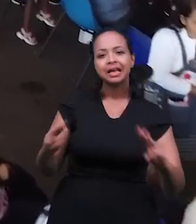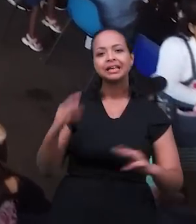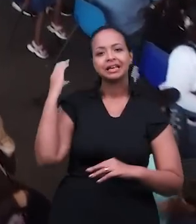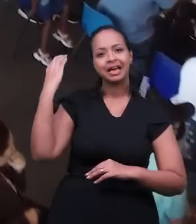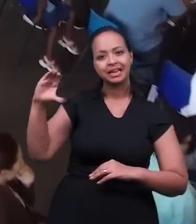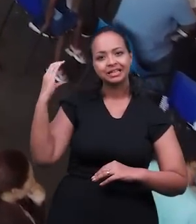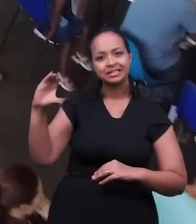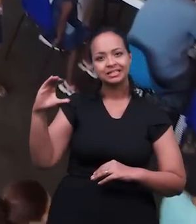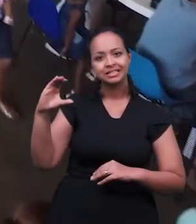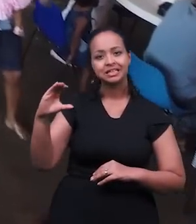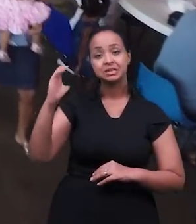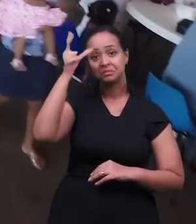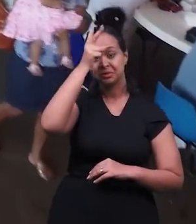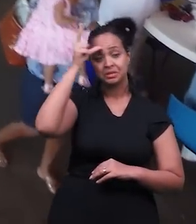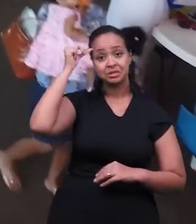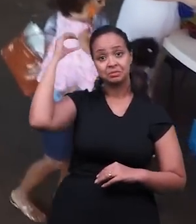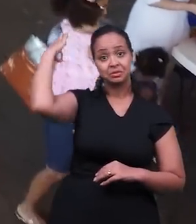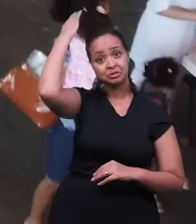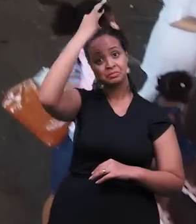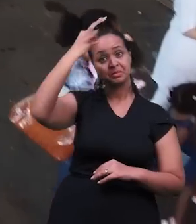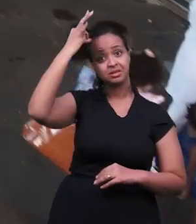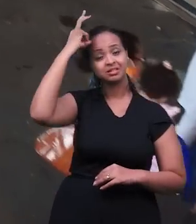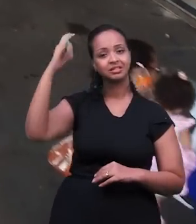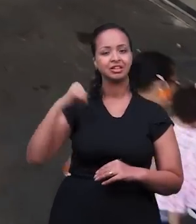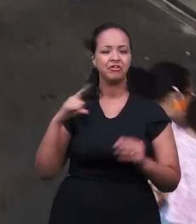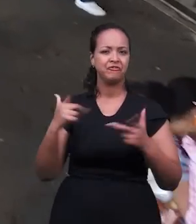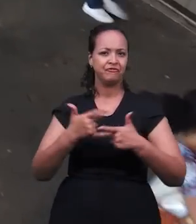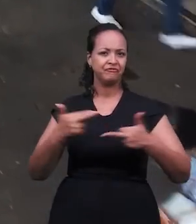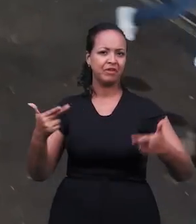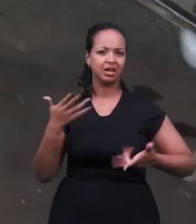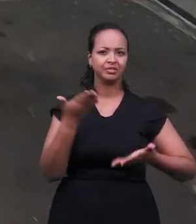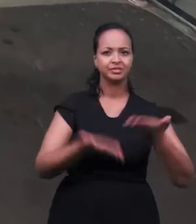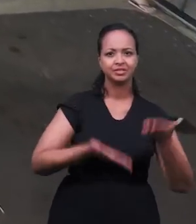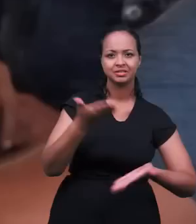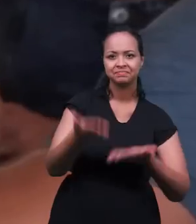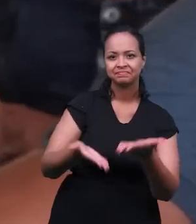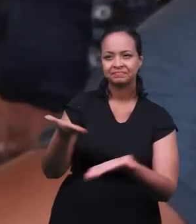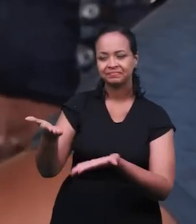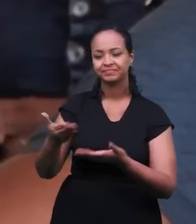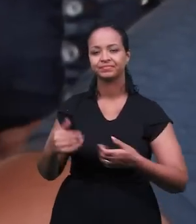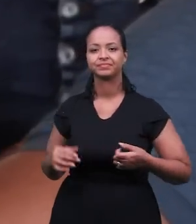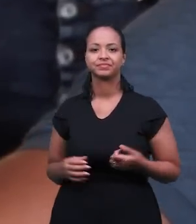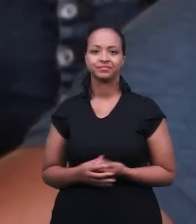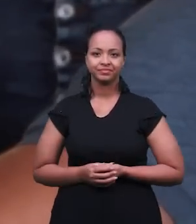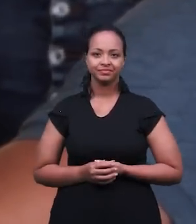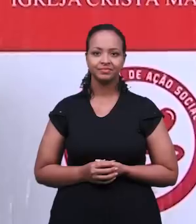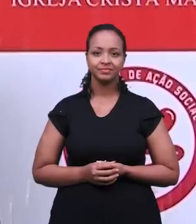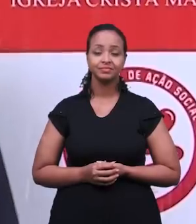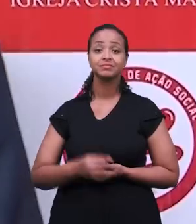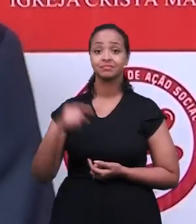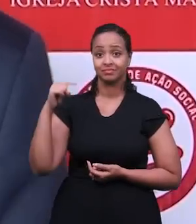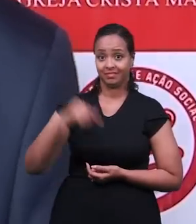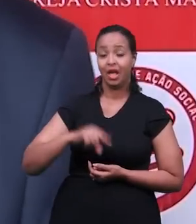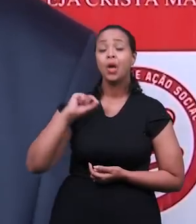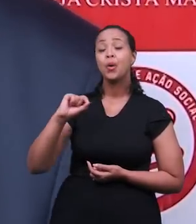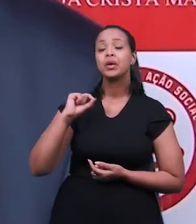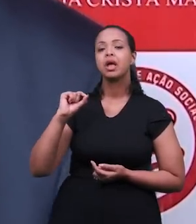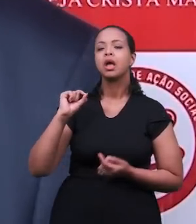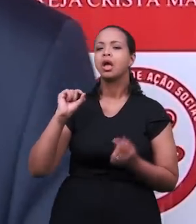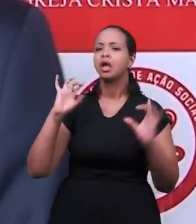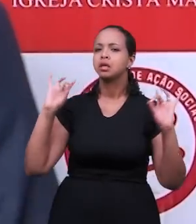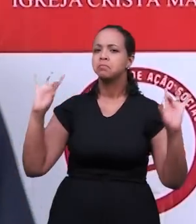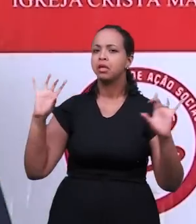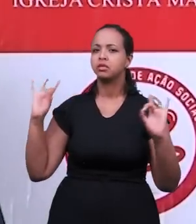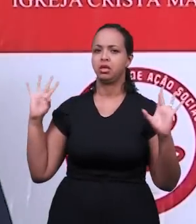Cariacica, município do Espírito Santo, para prestar diversos atendimentos à comunidade. Esse evento é um evento especial,